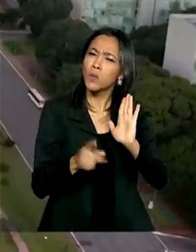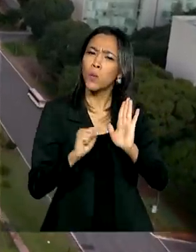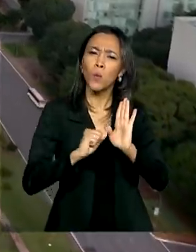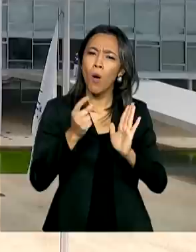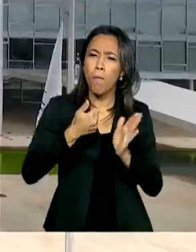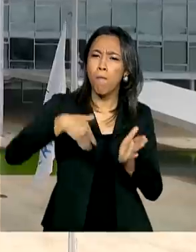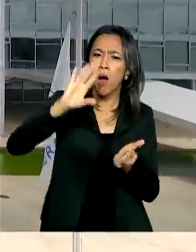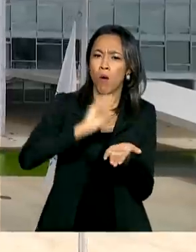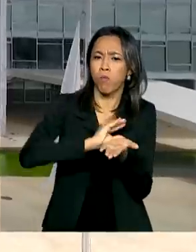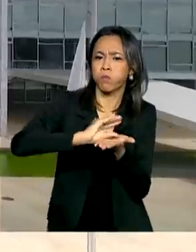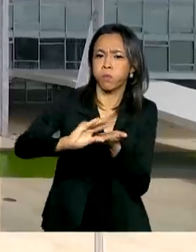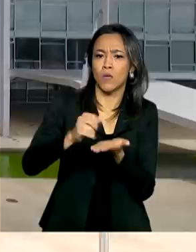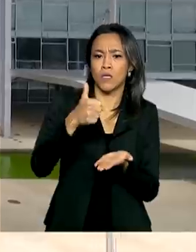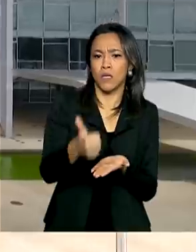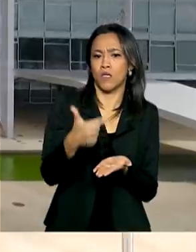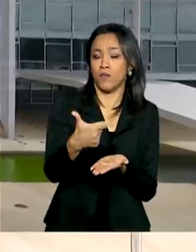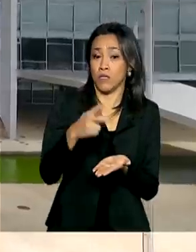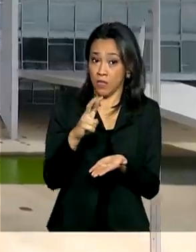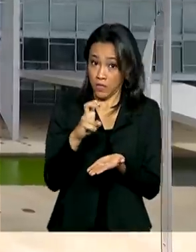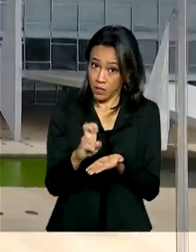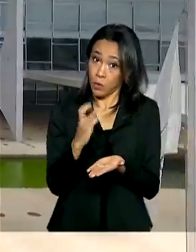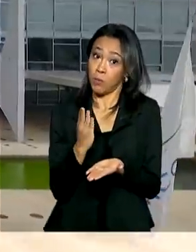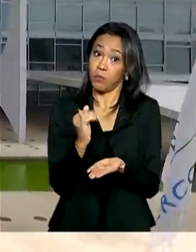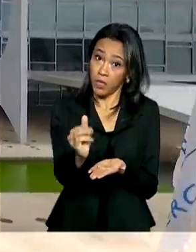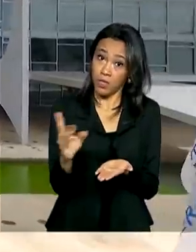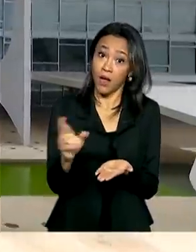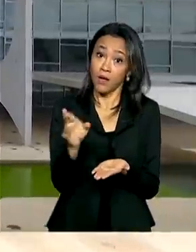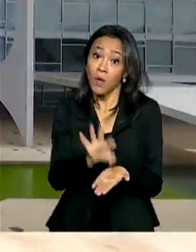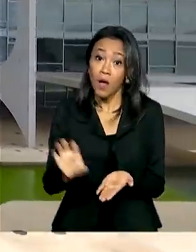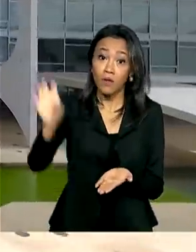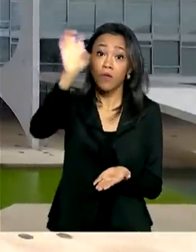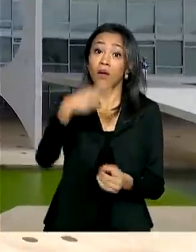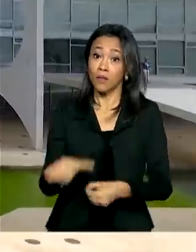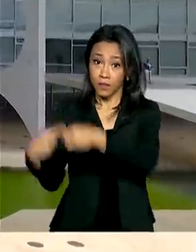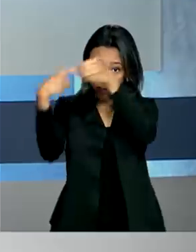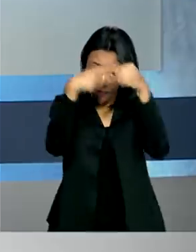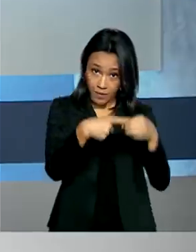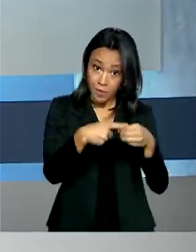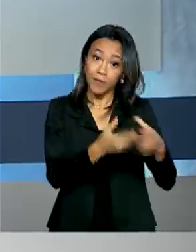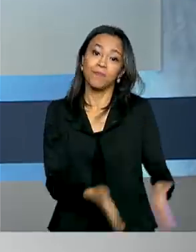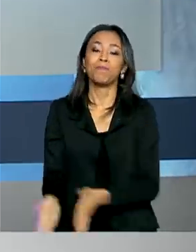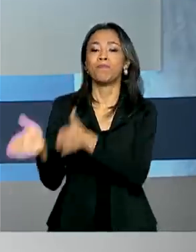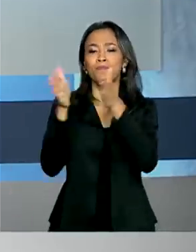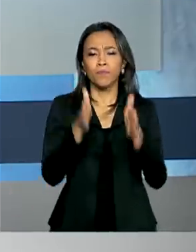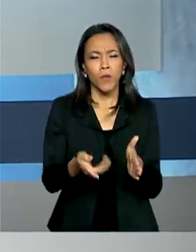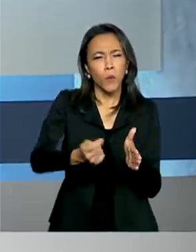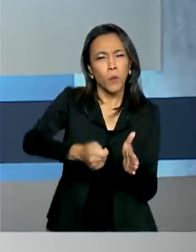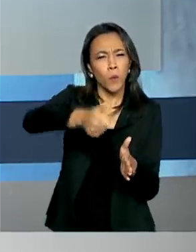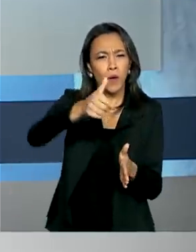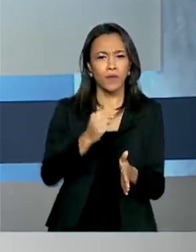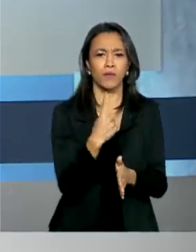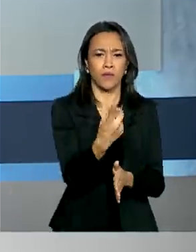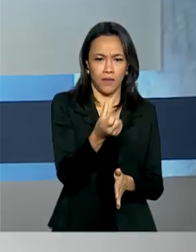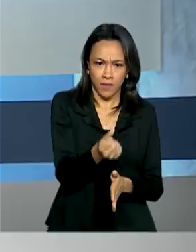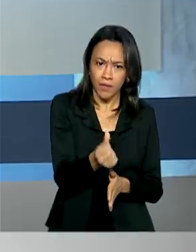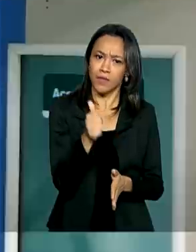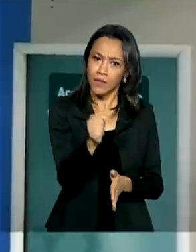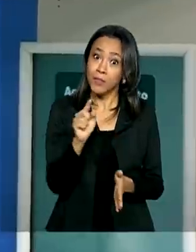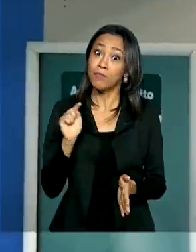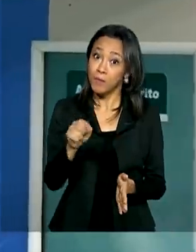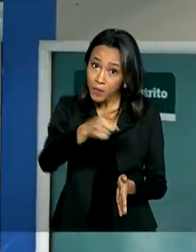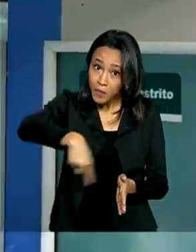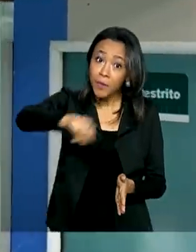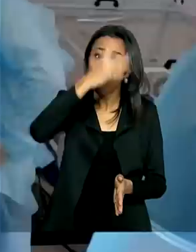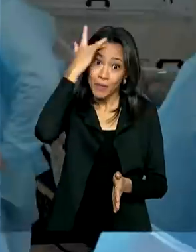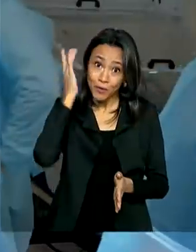destina mais de 125 bilhões de reais a estados e municípios. Quase 167 mil